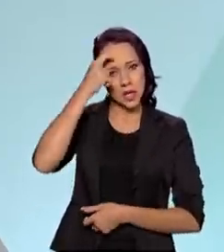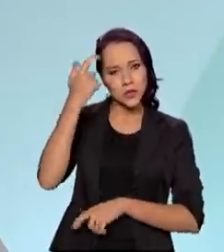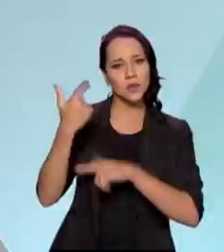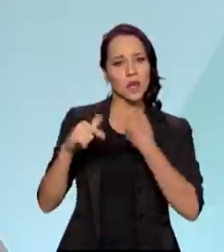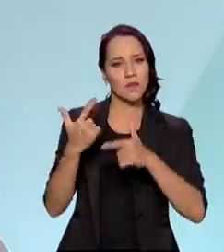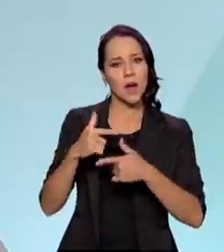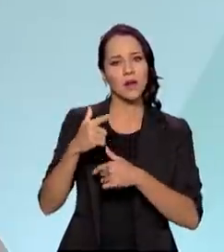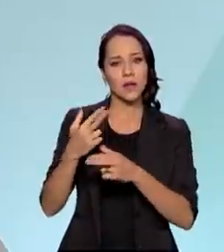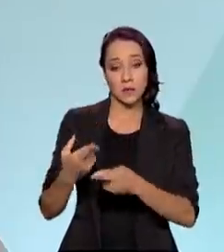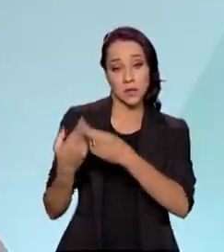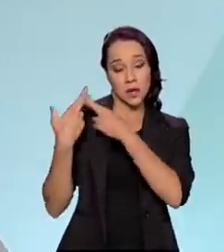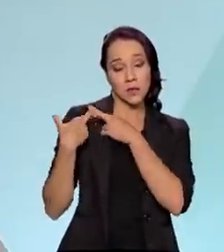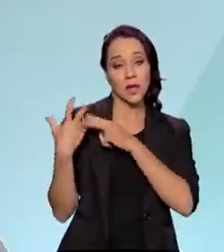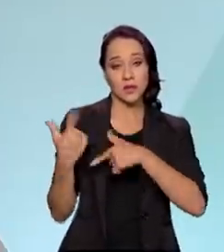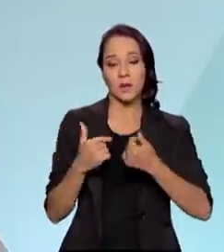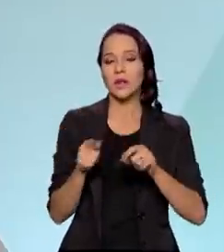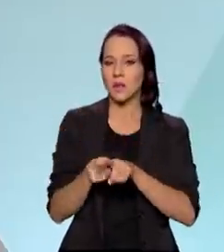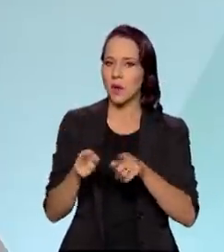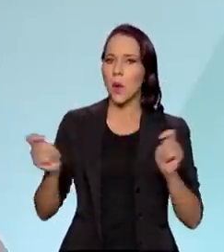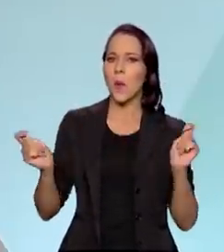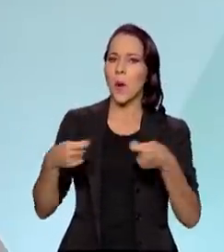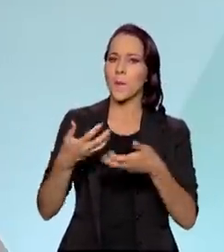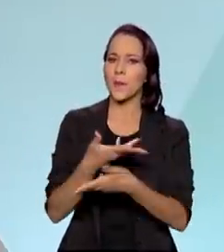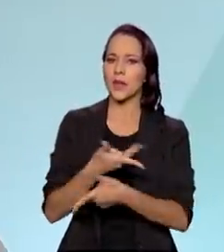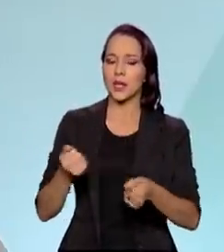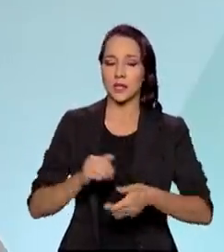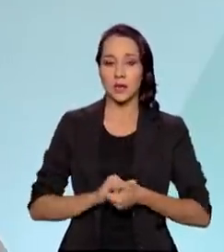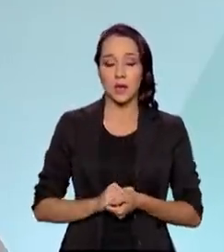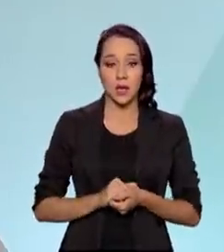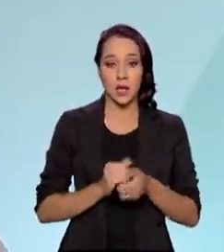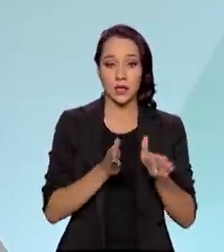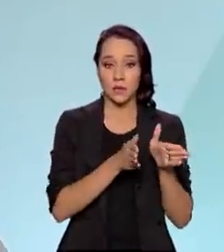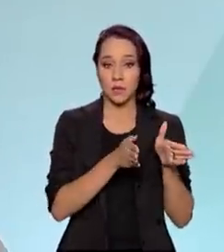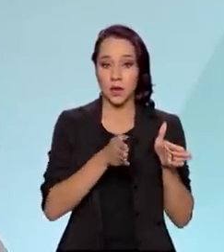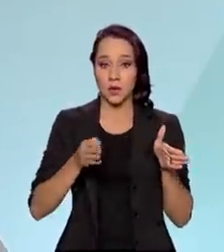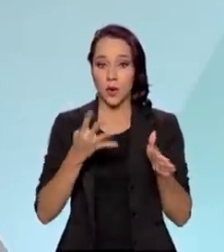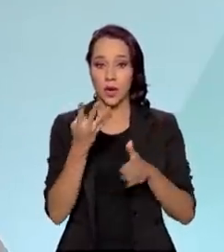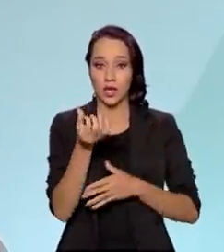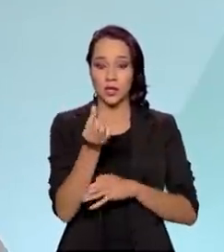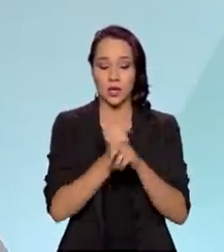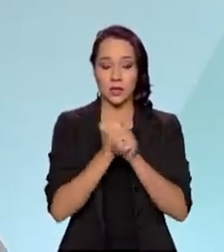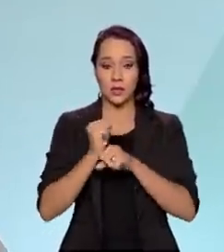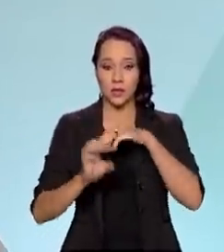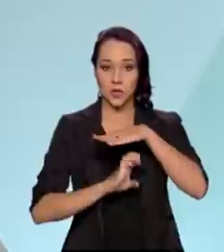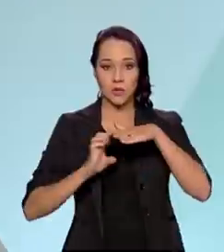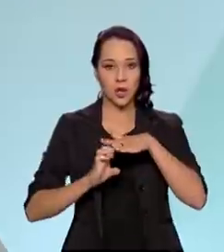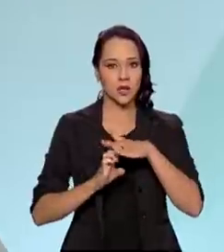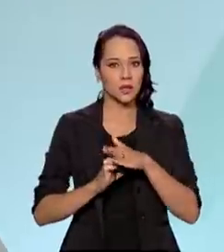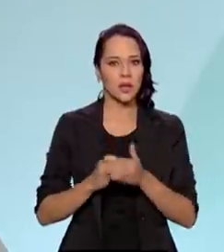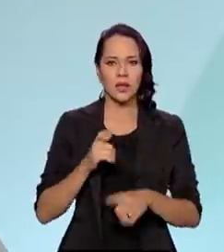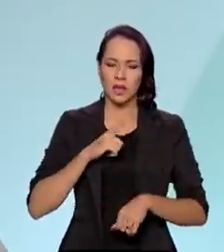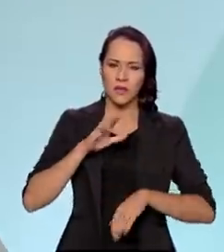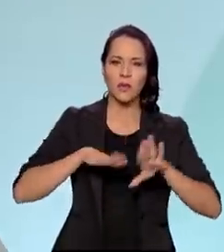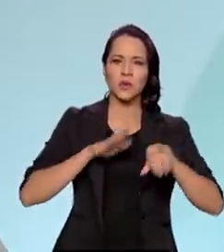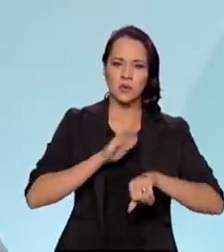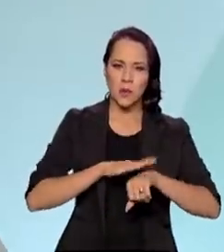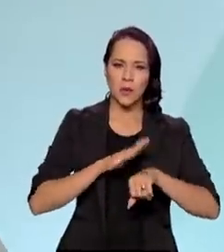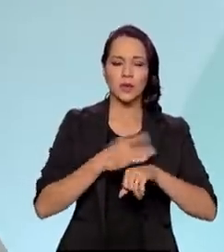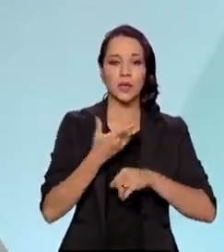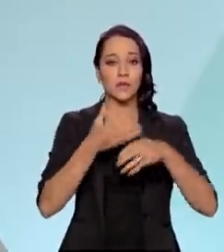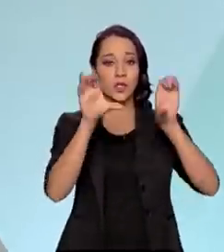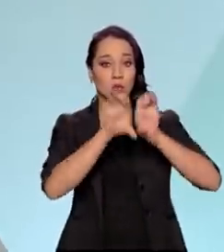sociedade e competentes. Ao longo desses 46 anos de empresa, em momentos tivemos estruturas